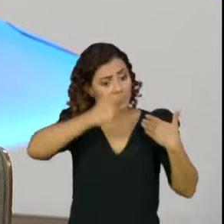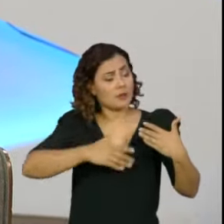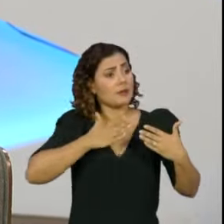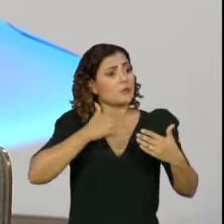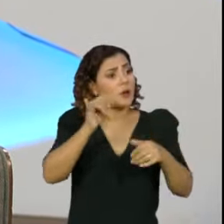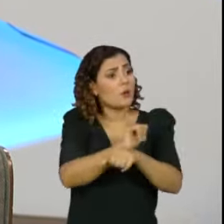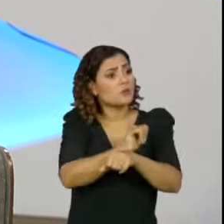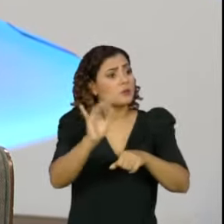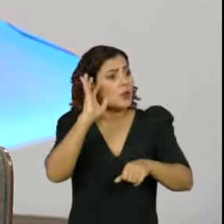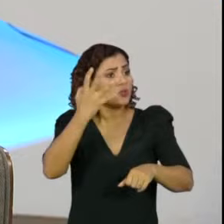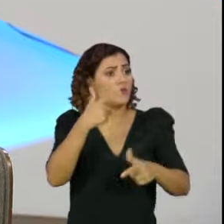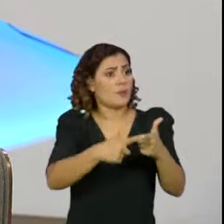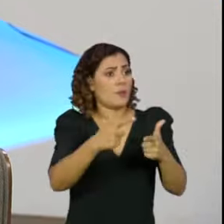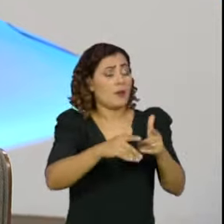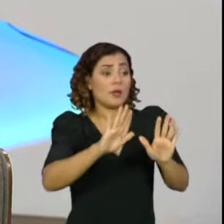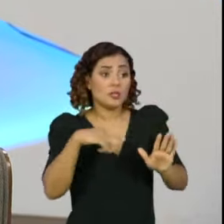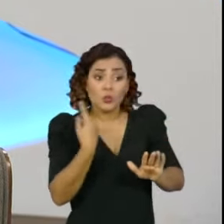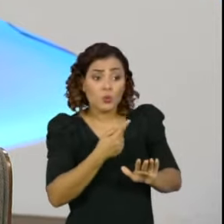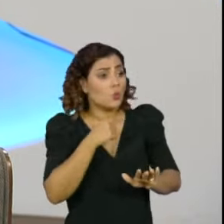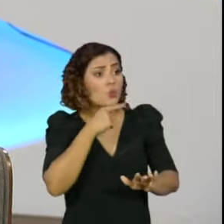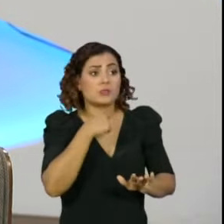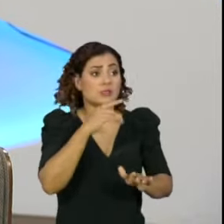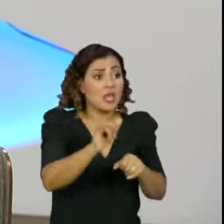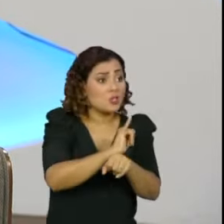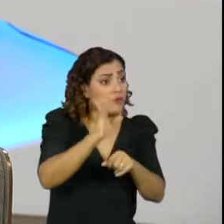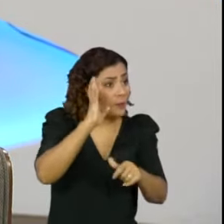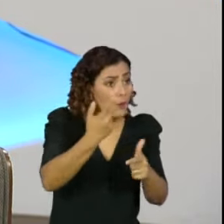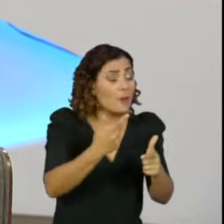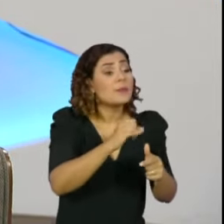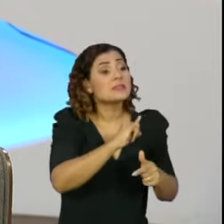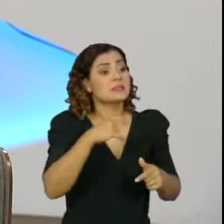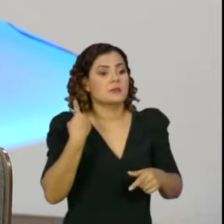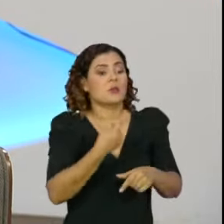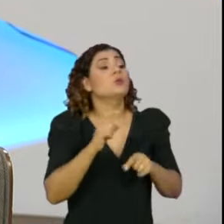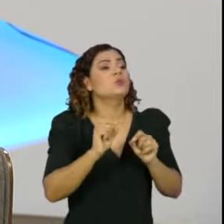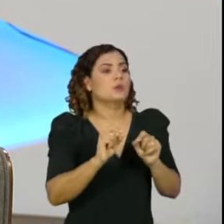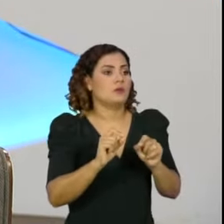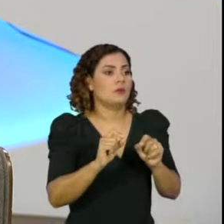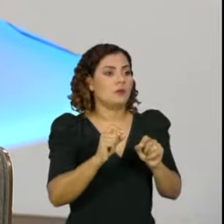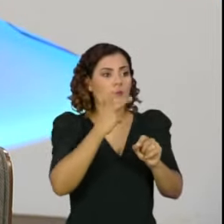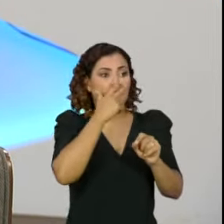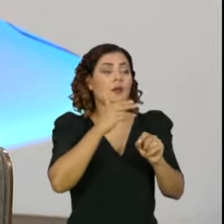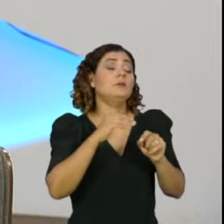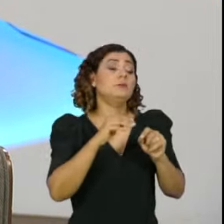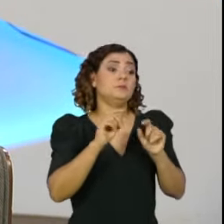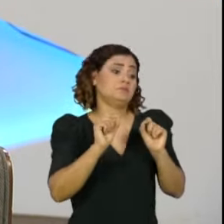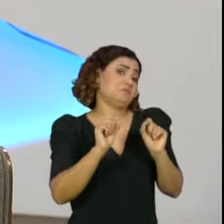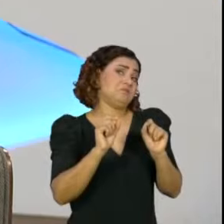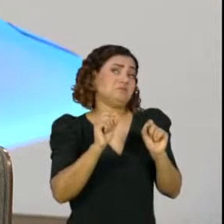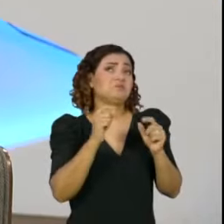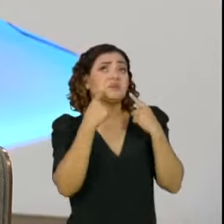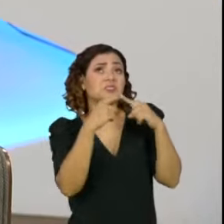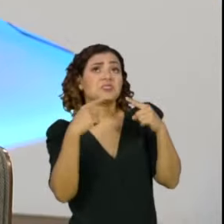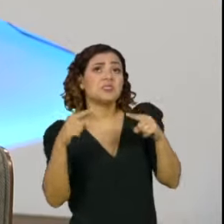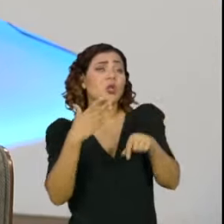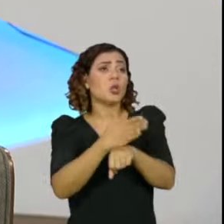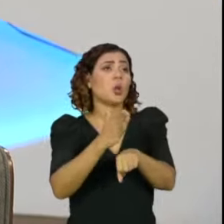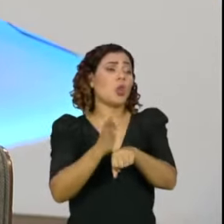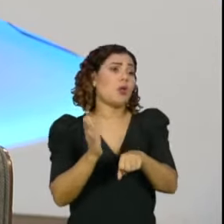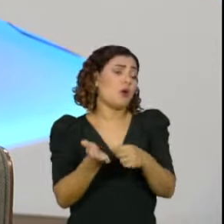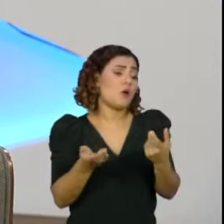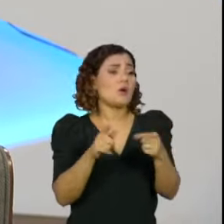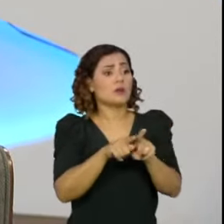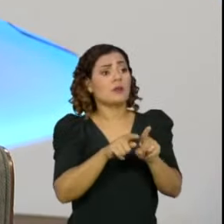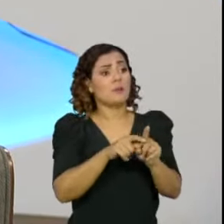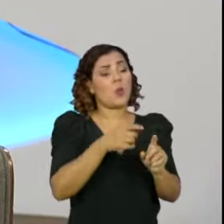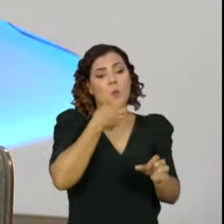soluções e nós só vamos conseguir encontrar soluções se nós deixarmos o passionalismo, as críticas o tempo inteiro, a posturas